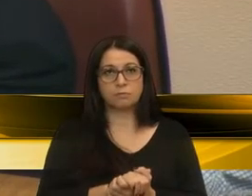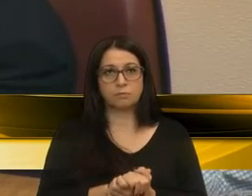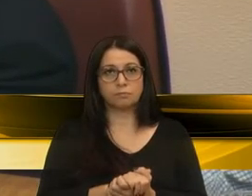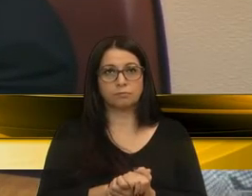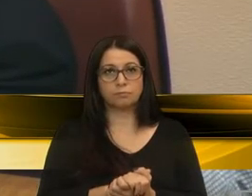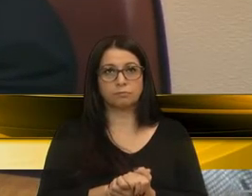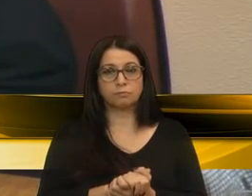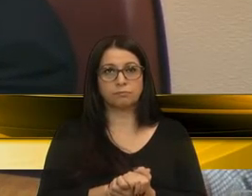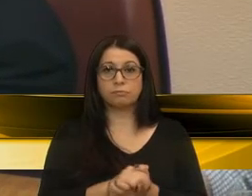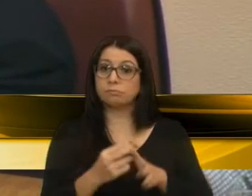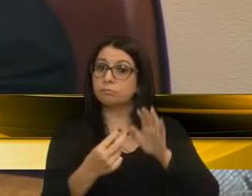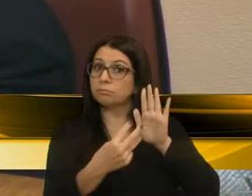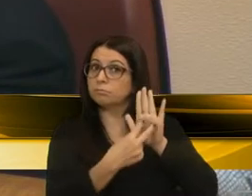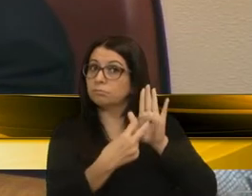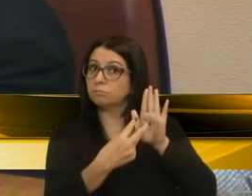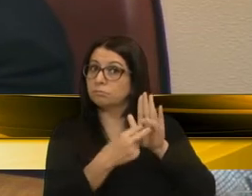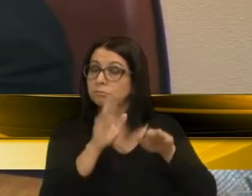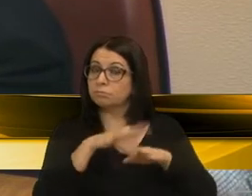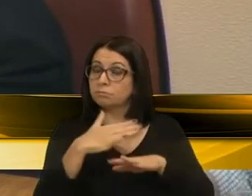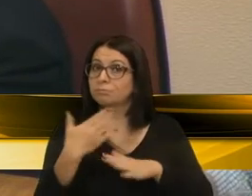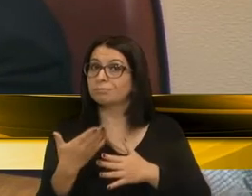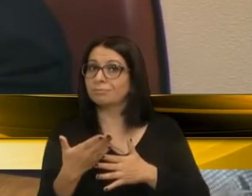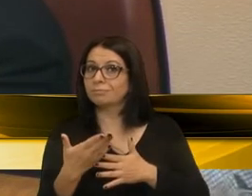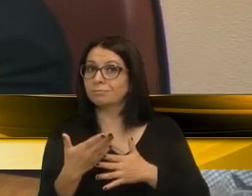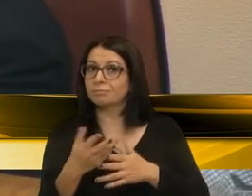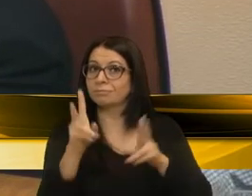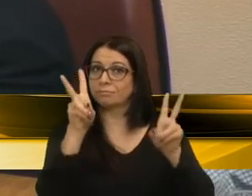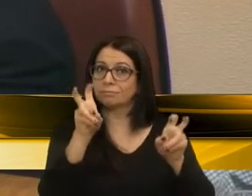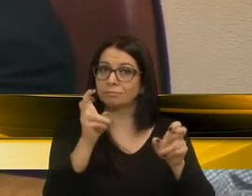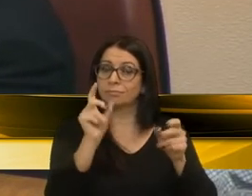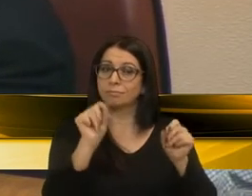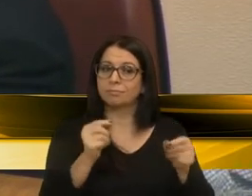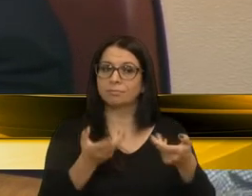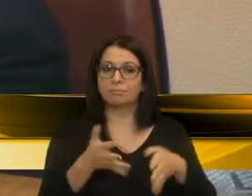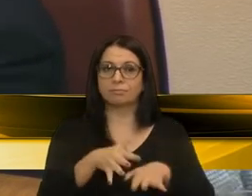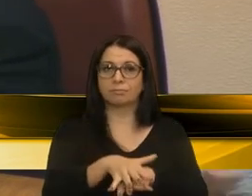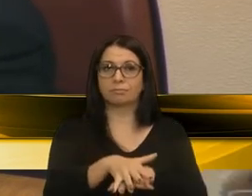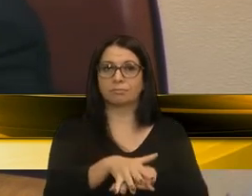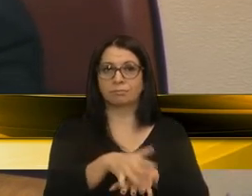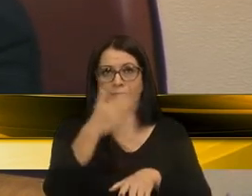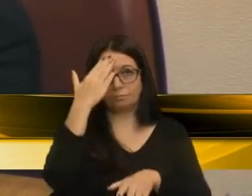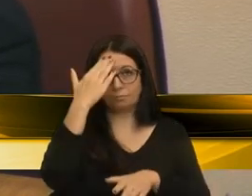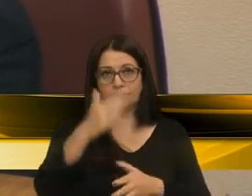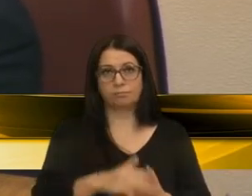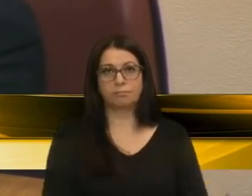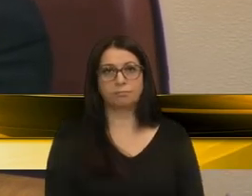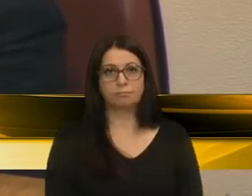atente cada vez mais para o tema da inclusão. Obrigado.